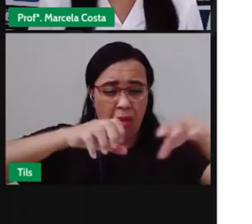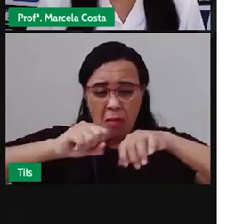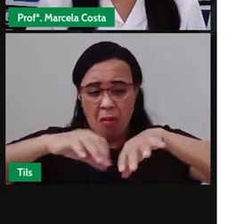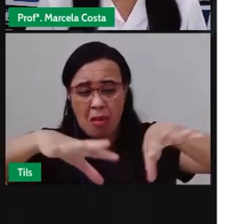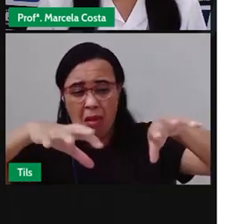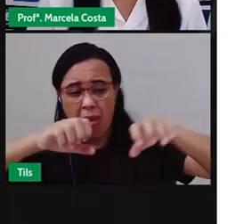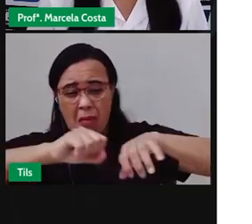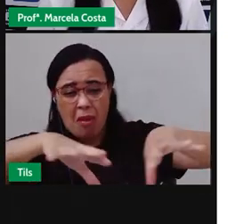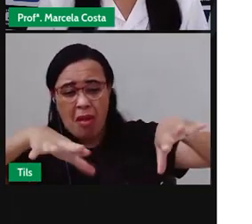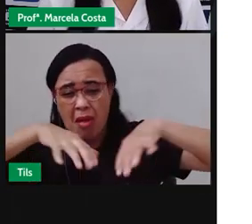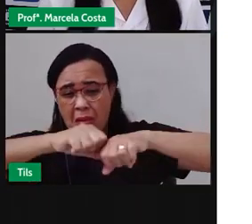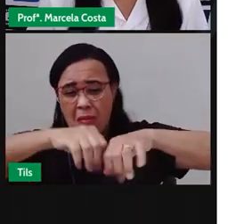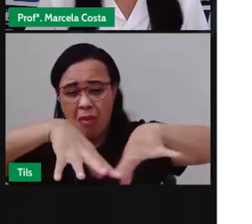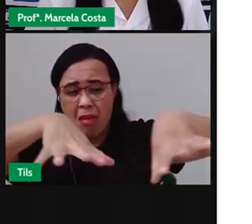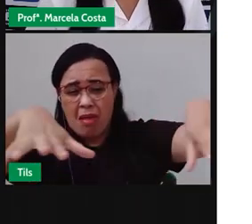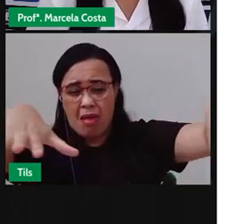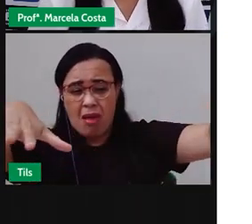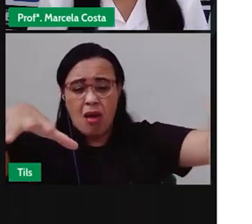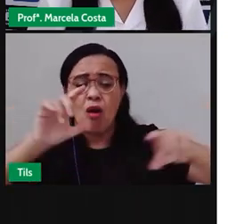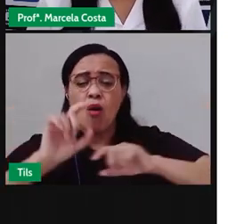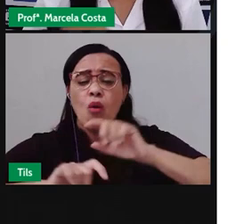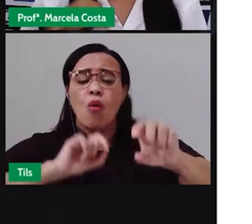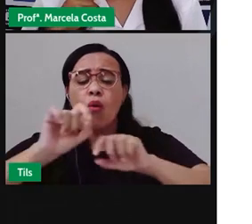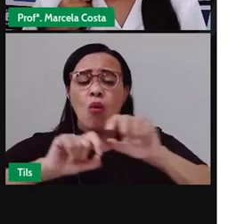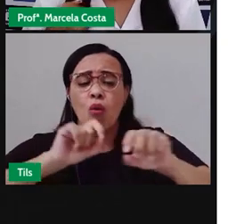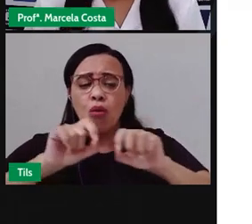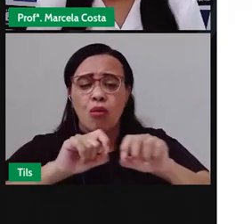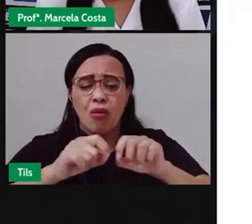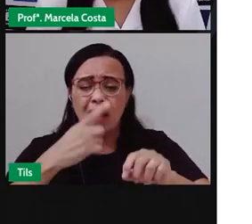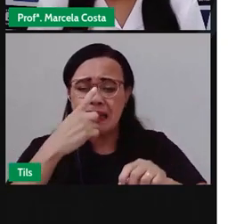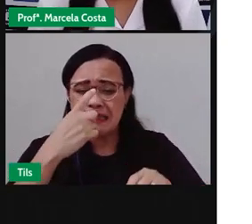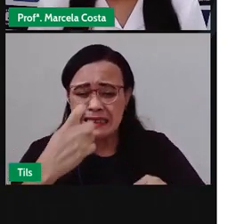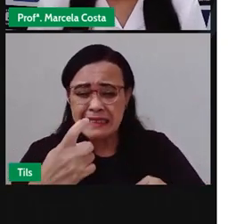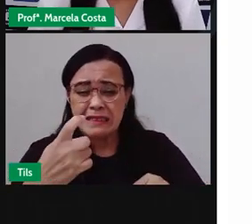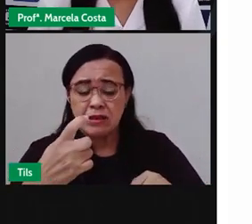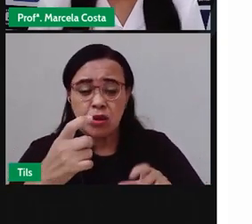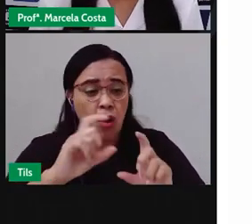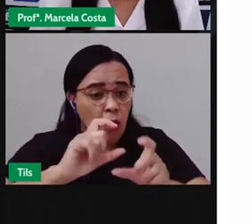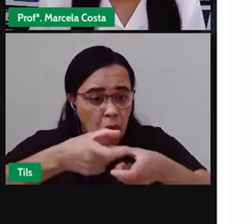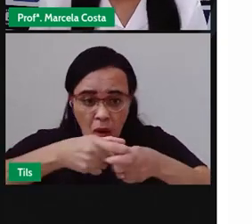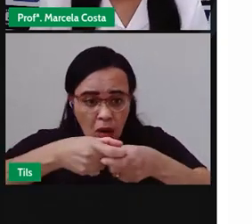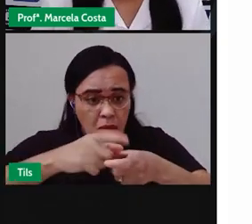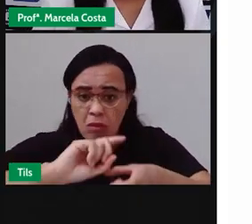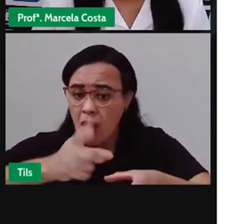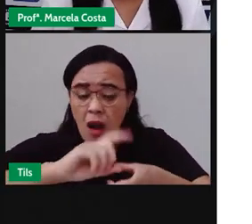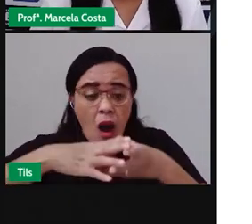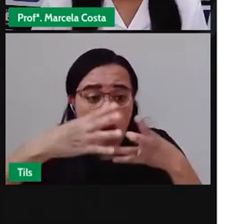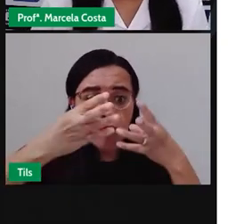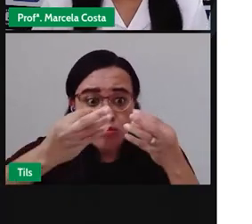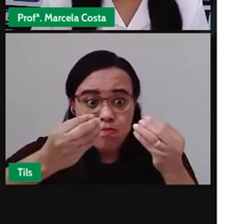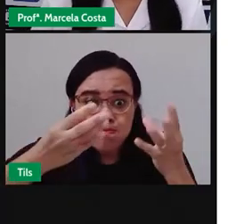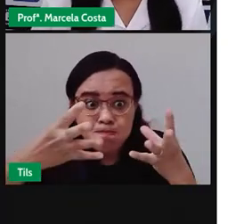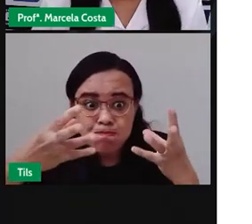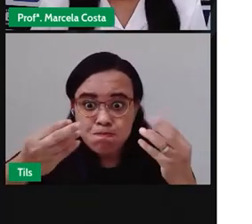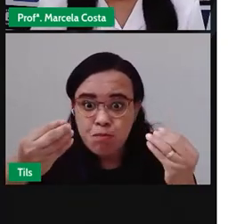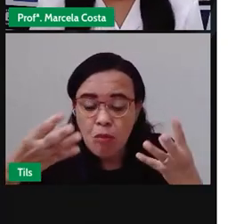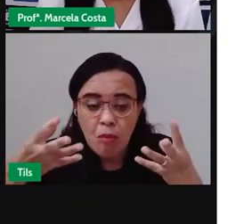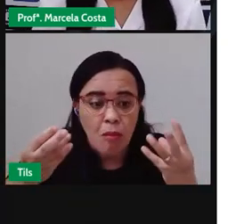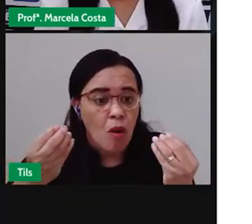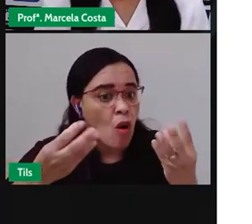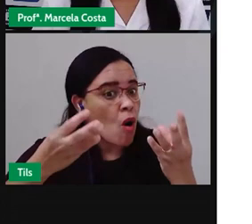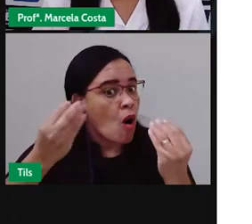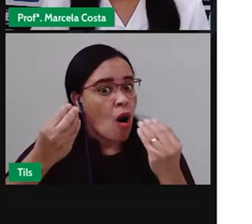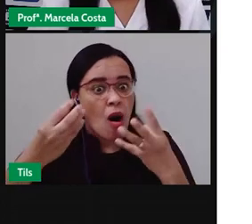aí pela rua. E é bastante lixo, né? Então, mostra-se que não